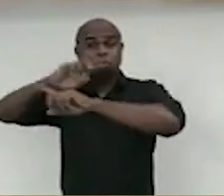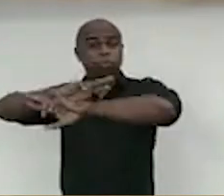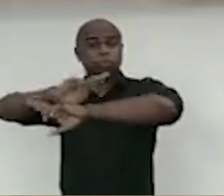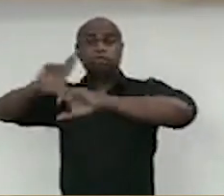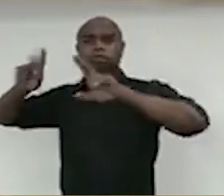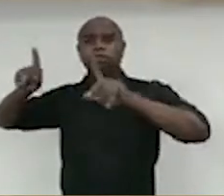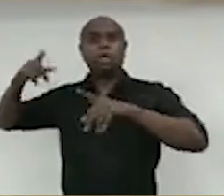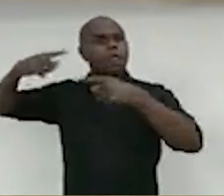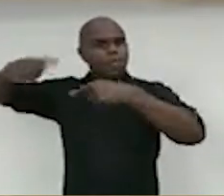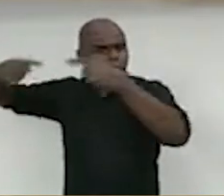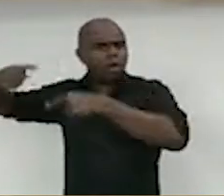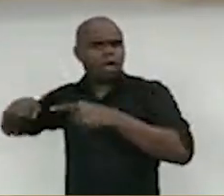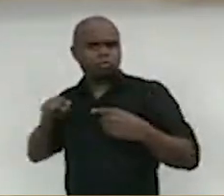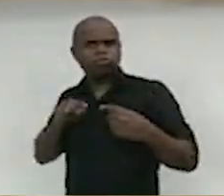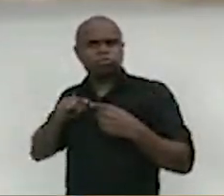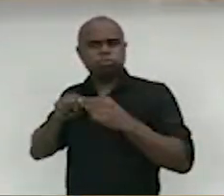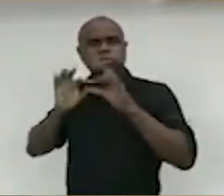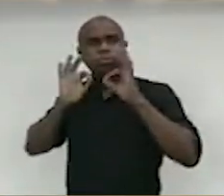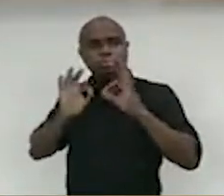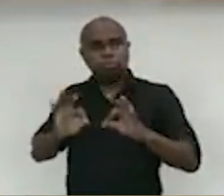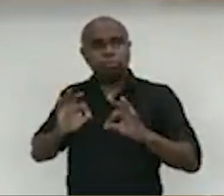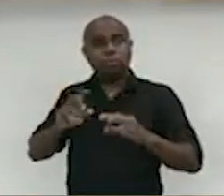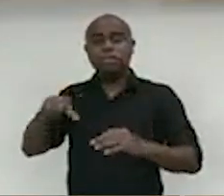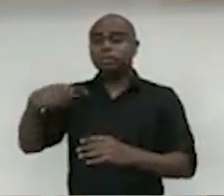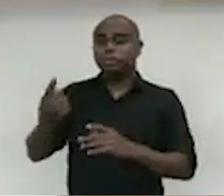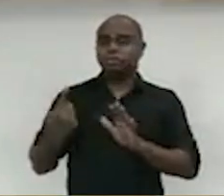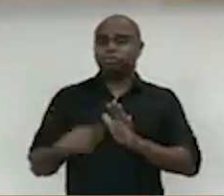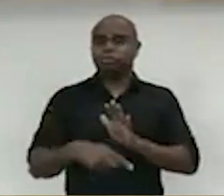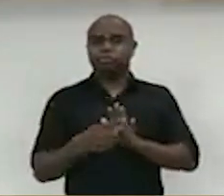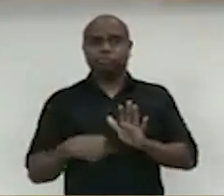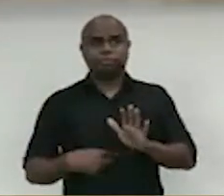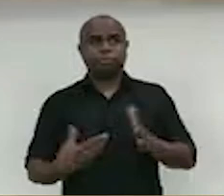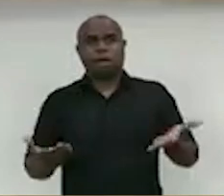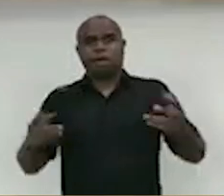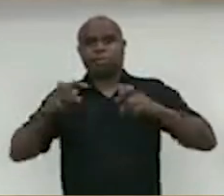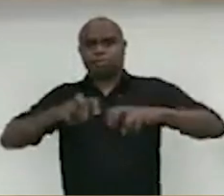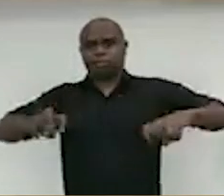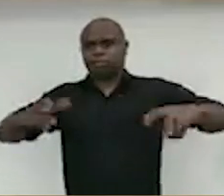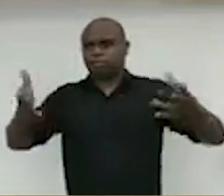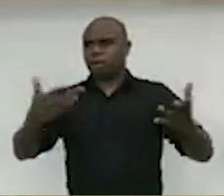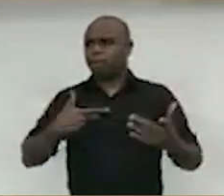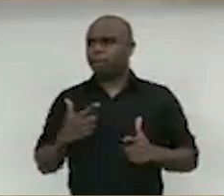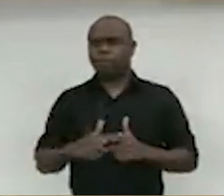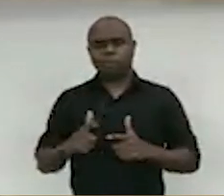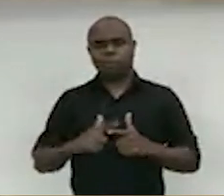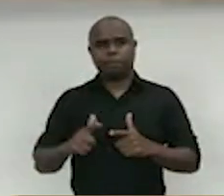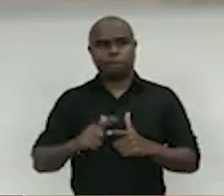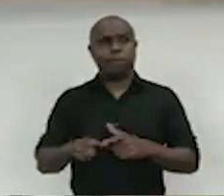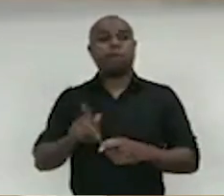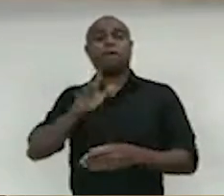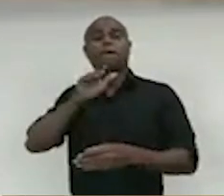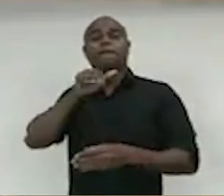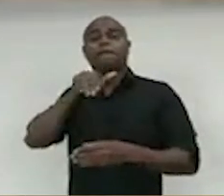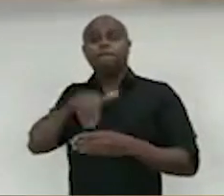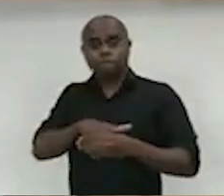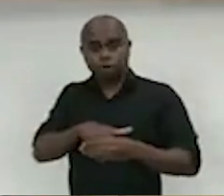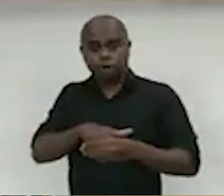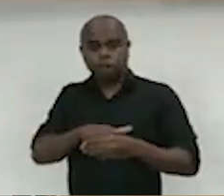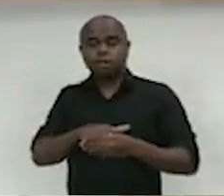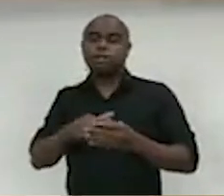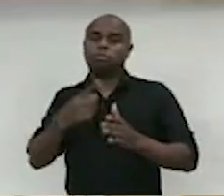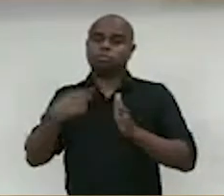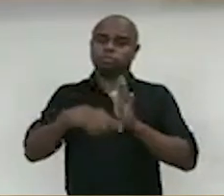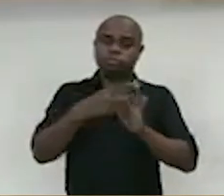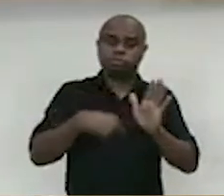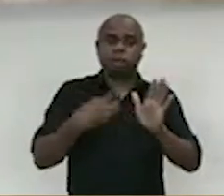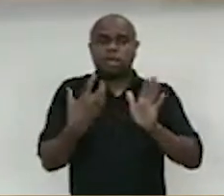democrático, somos obrigados a passar por isso, a votar contra ou a favor de um